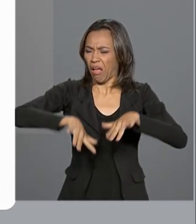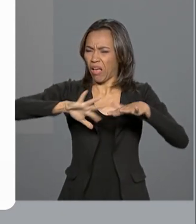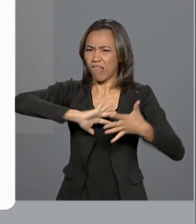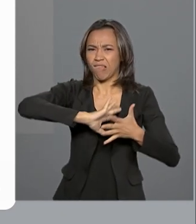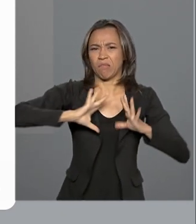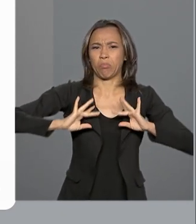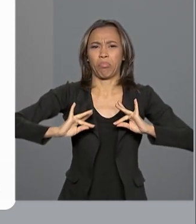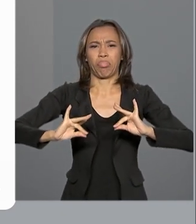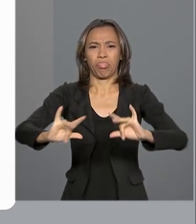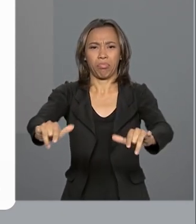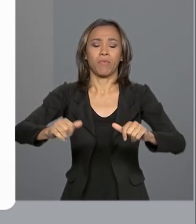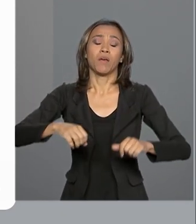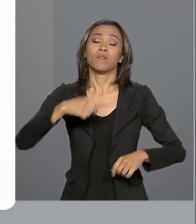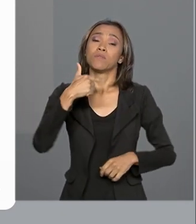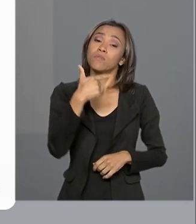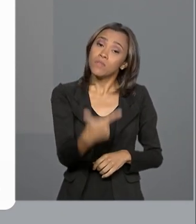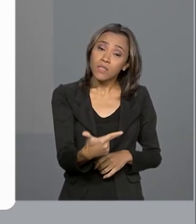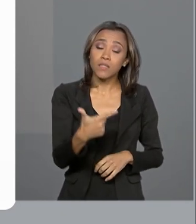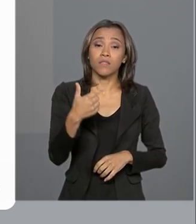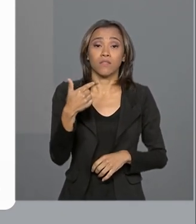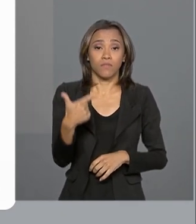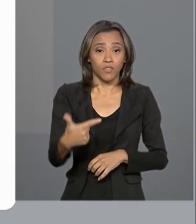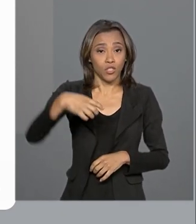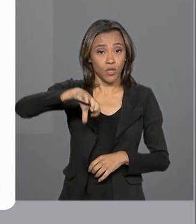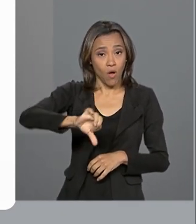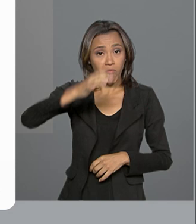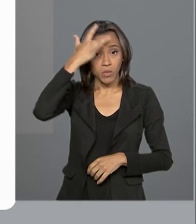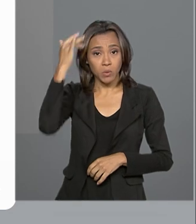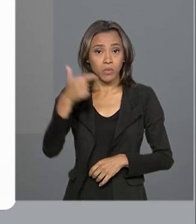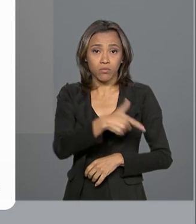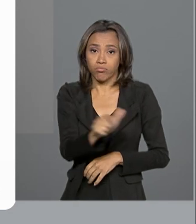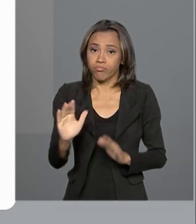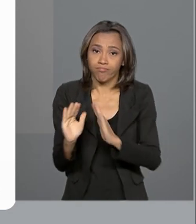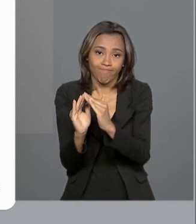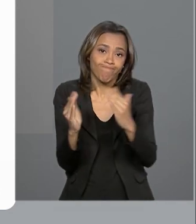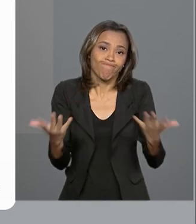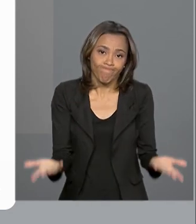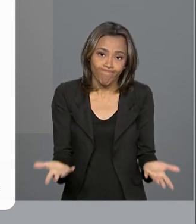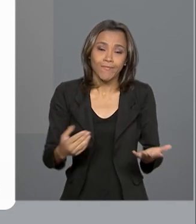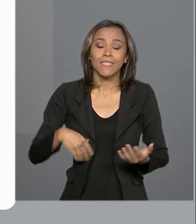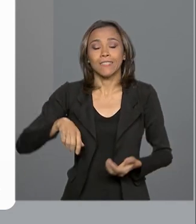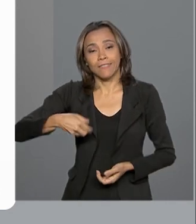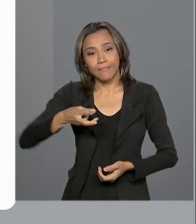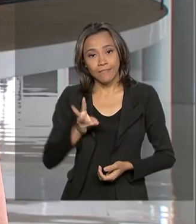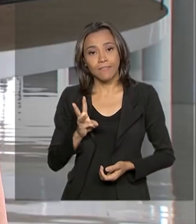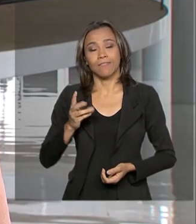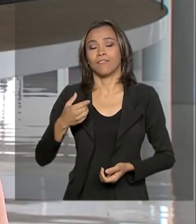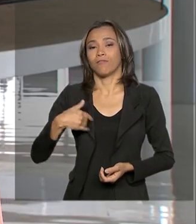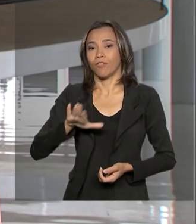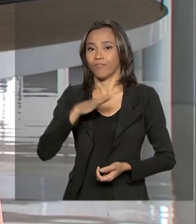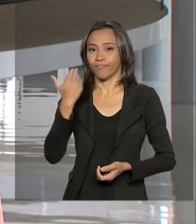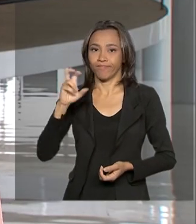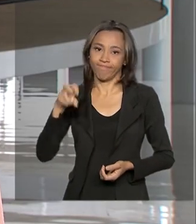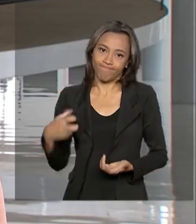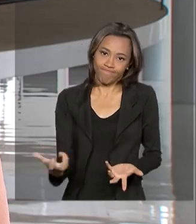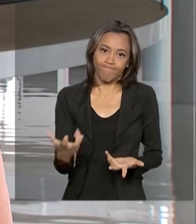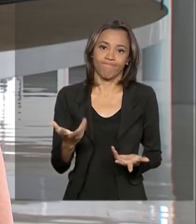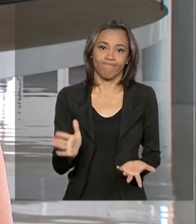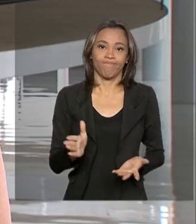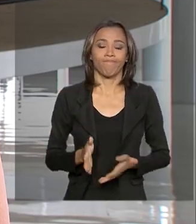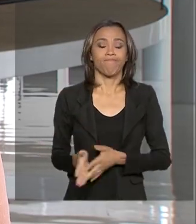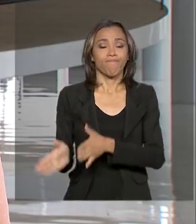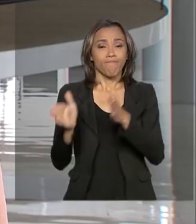229 pessoas estão desalojadas e três e seis foram mortas. O diretor do Centro de